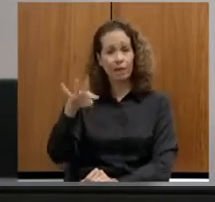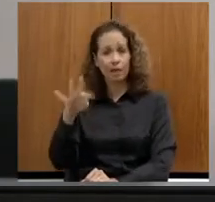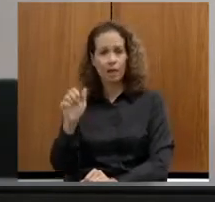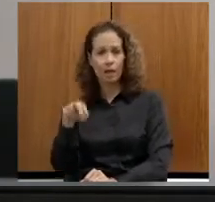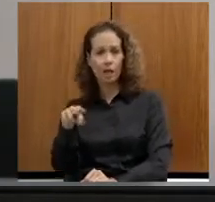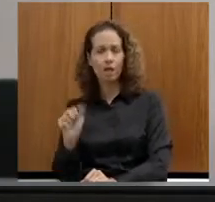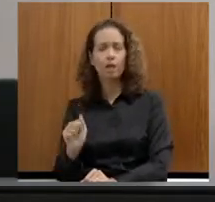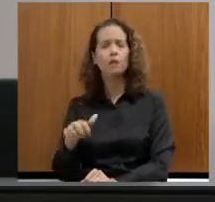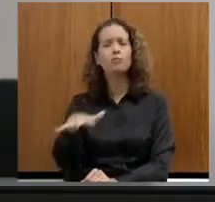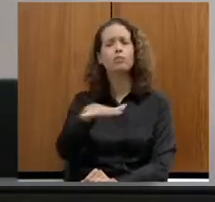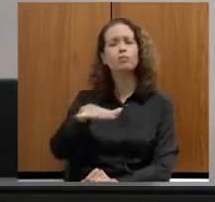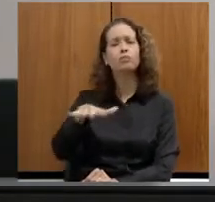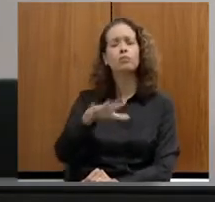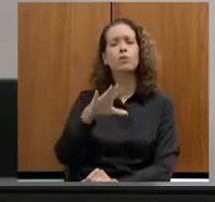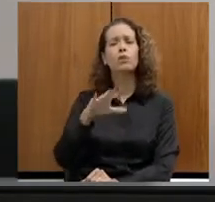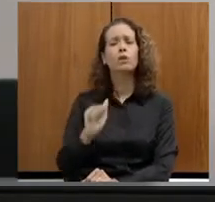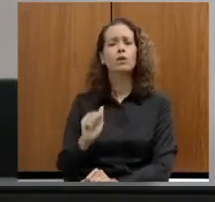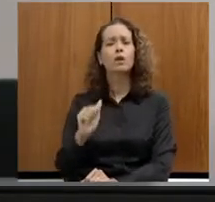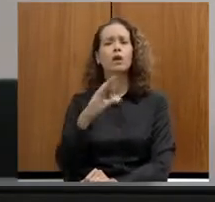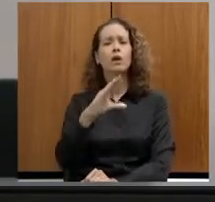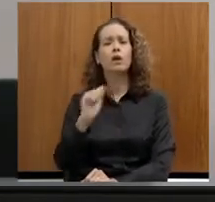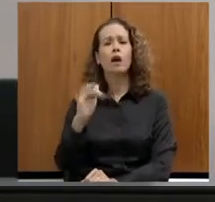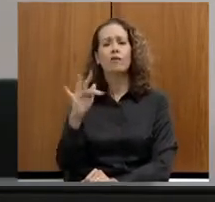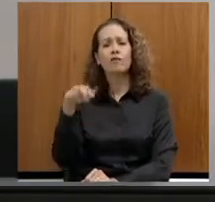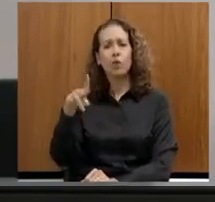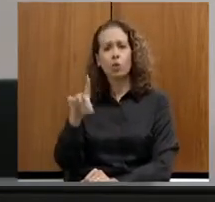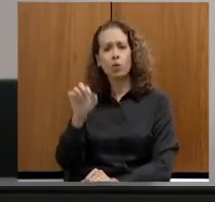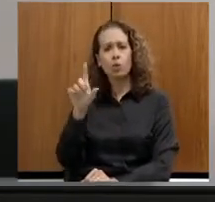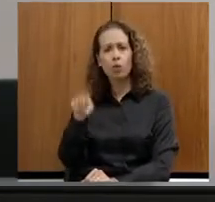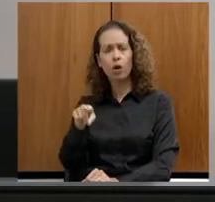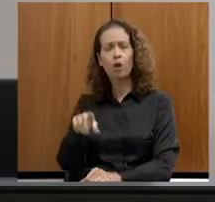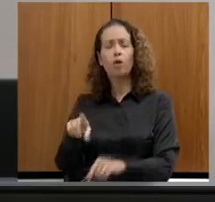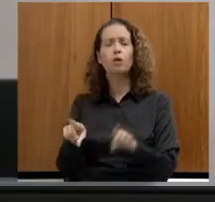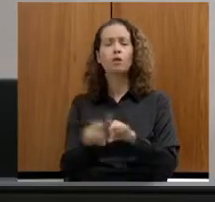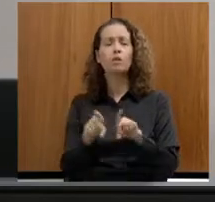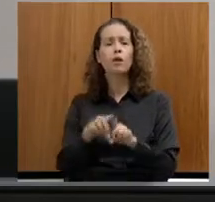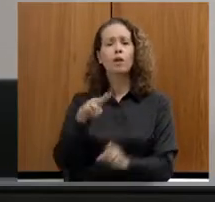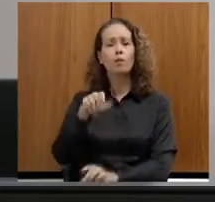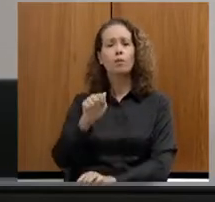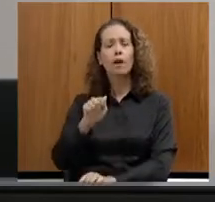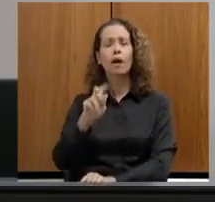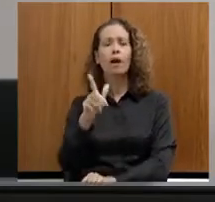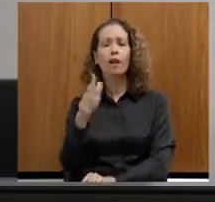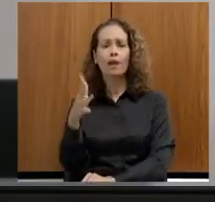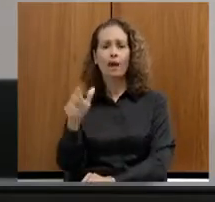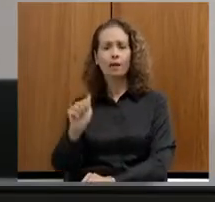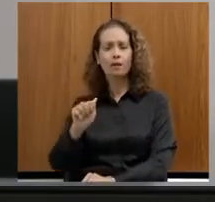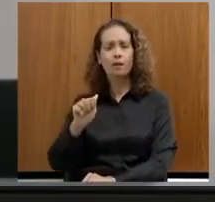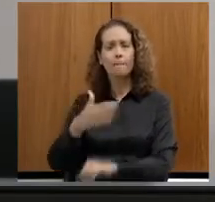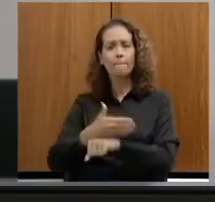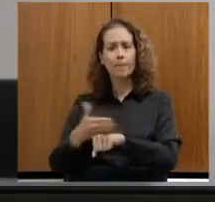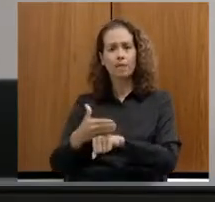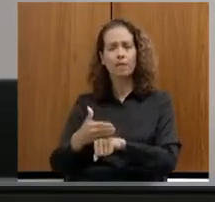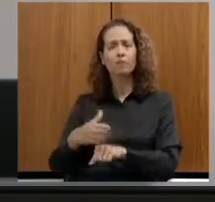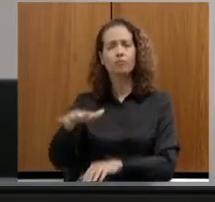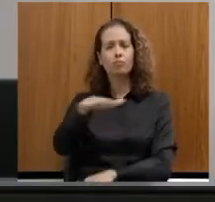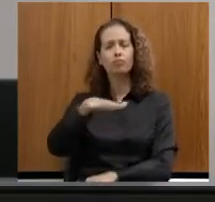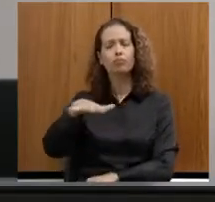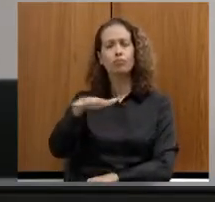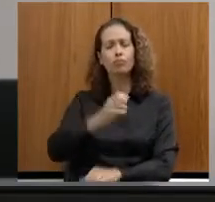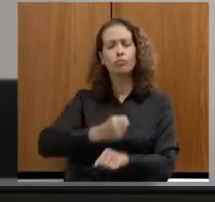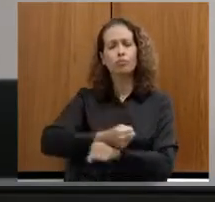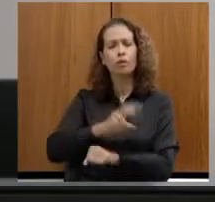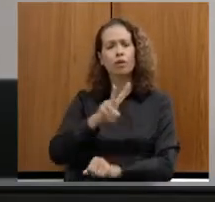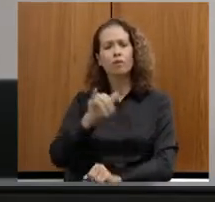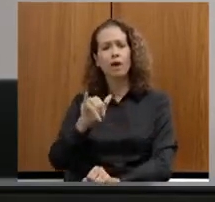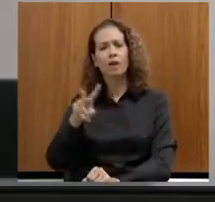Comunidade Quilambola Cafundó, Comunidade Quilambola Malha Branca, Malhada Branca, Comunidade Quilambola Vai Vai,